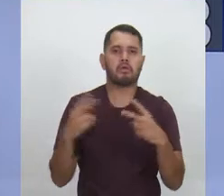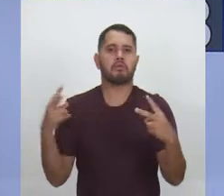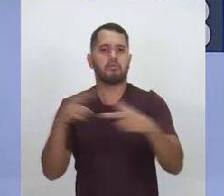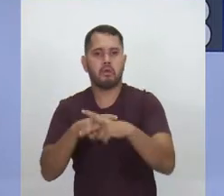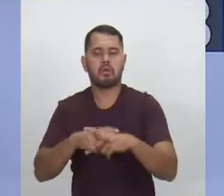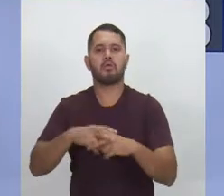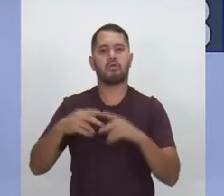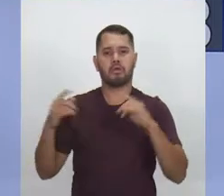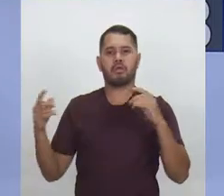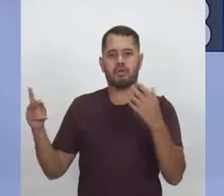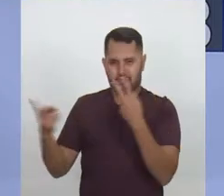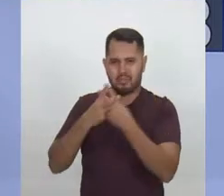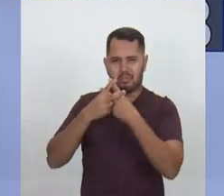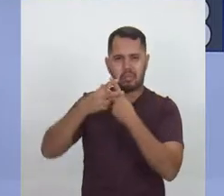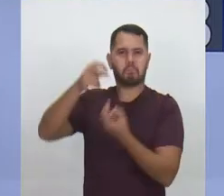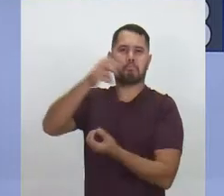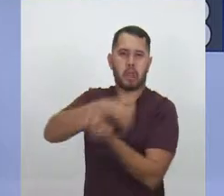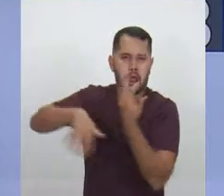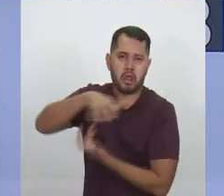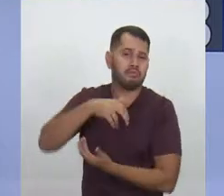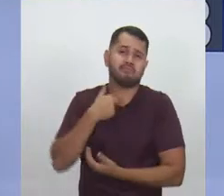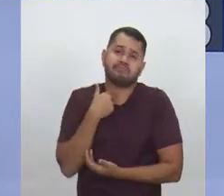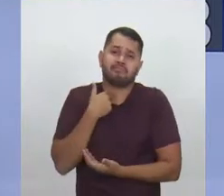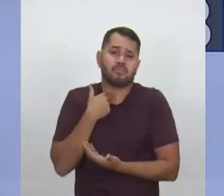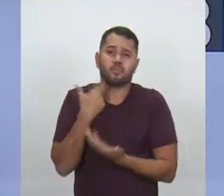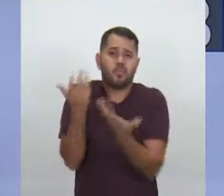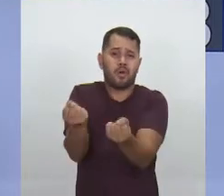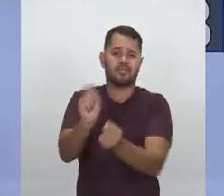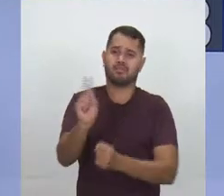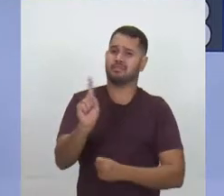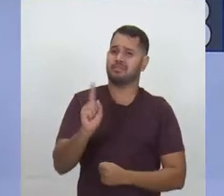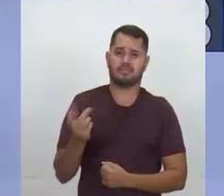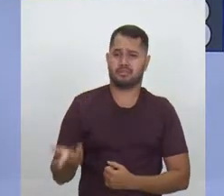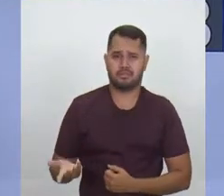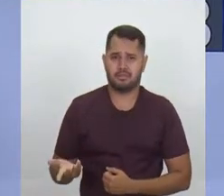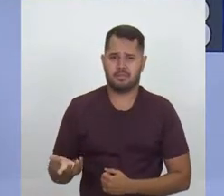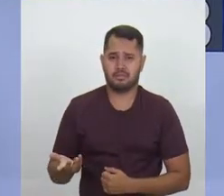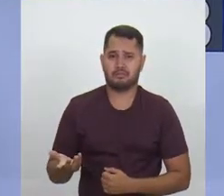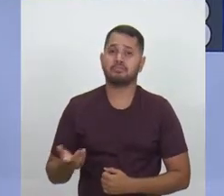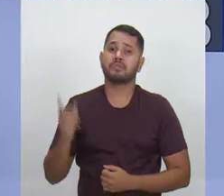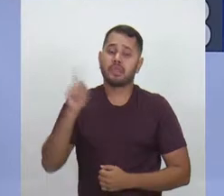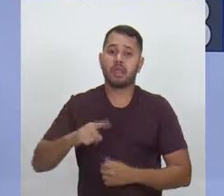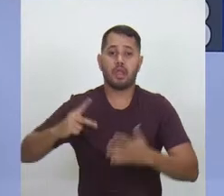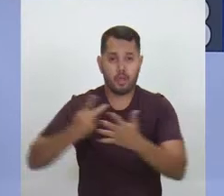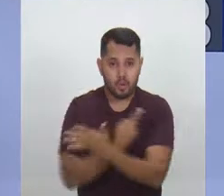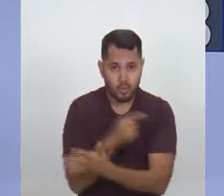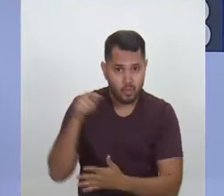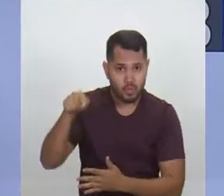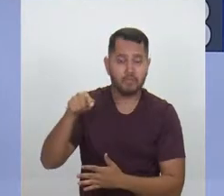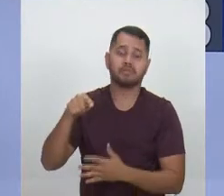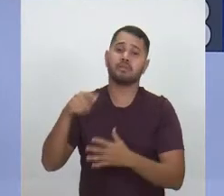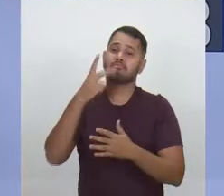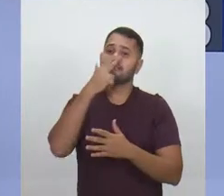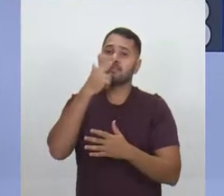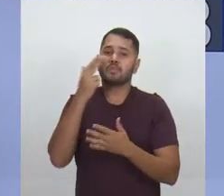rebelião e presídio. Nós não podemos mais conviver com essa situação. Isso é uma coisa que não é admissível